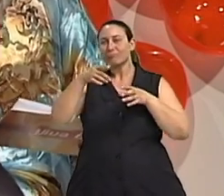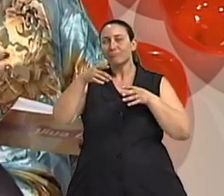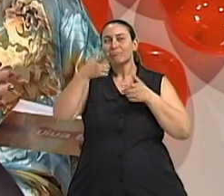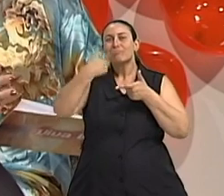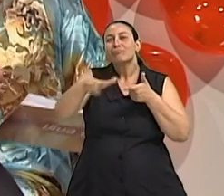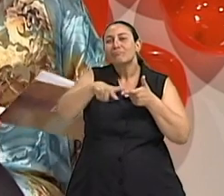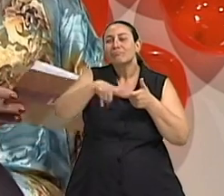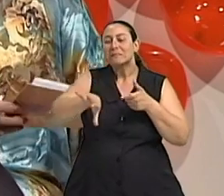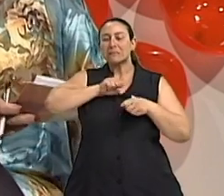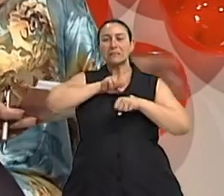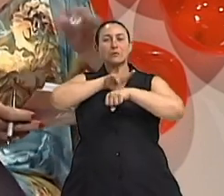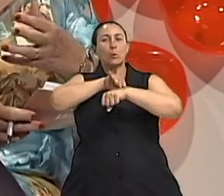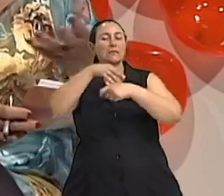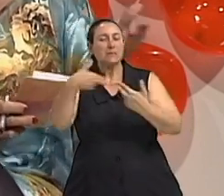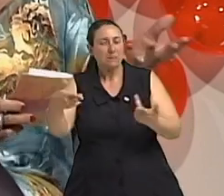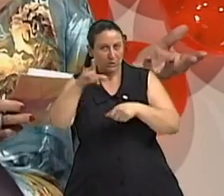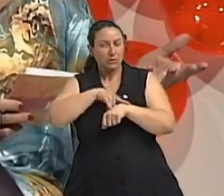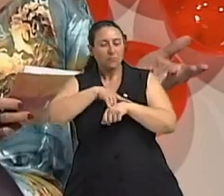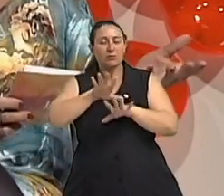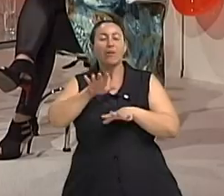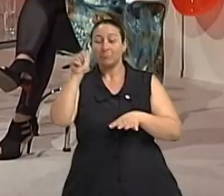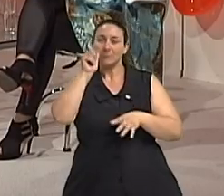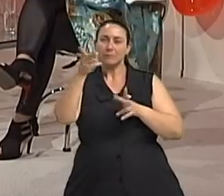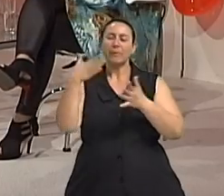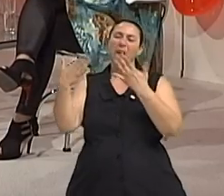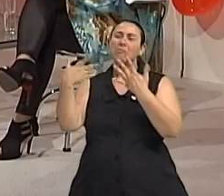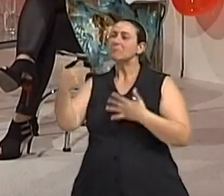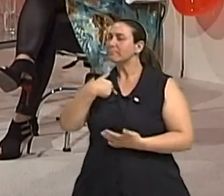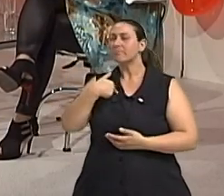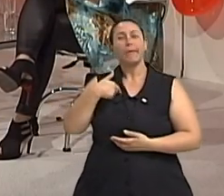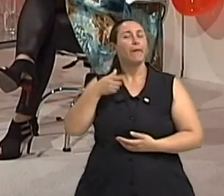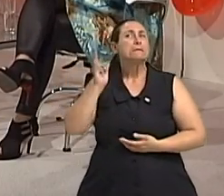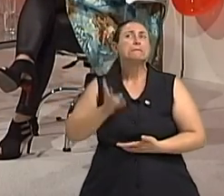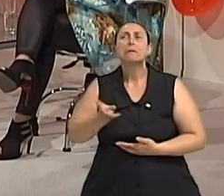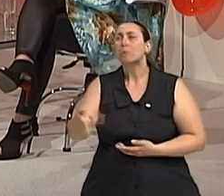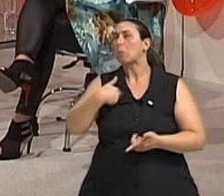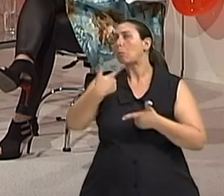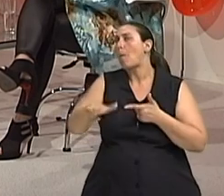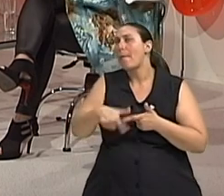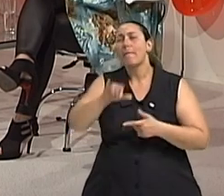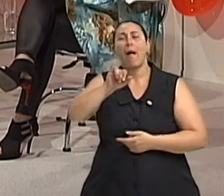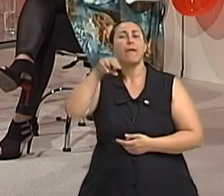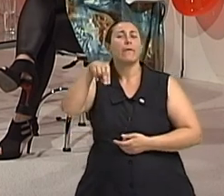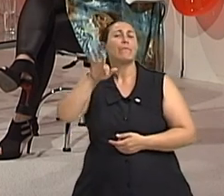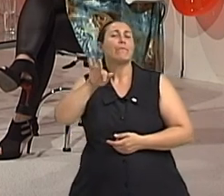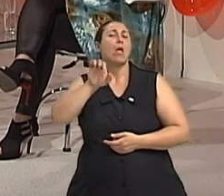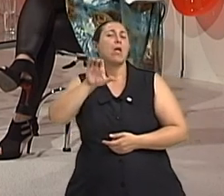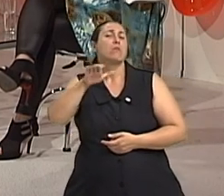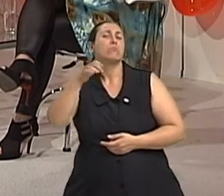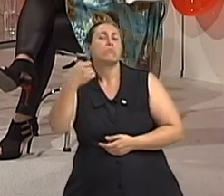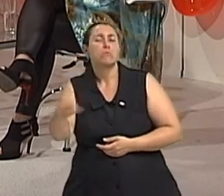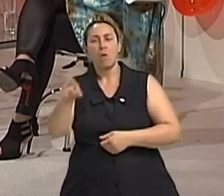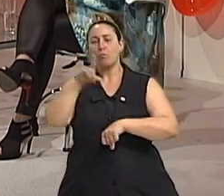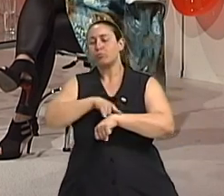sistemáticas isso as mulheres falam no grupo de amigas né ah eu seguido eu estou com infecção urinária já muito jovem